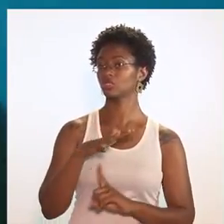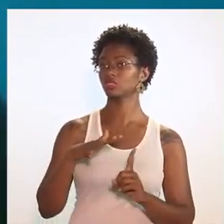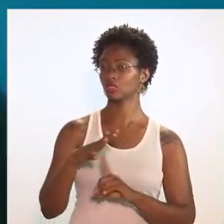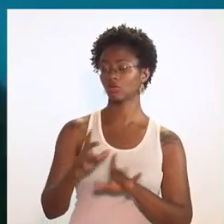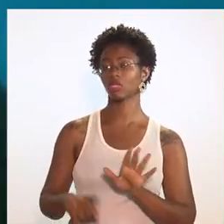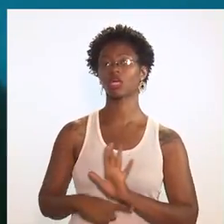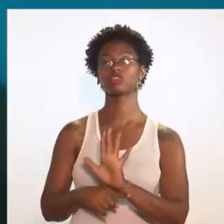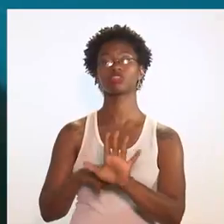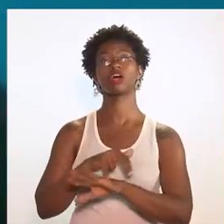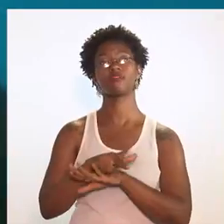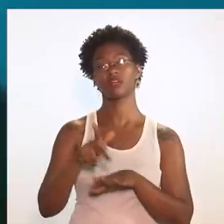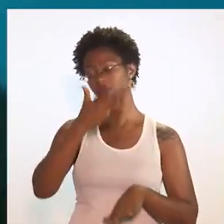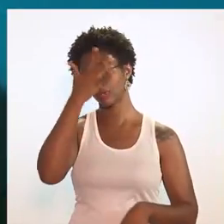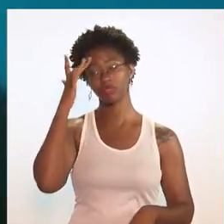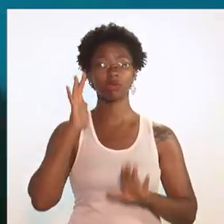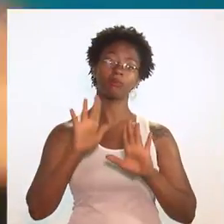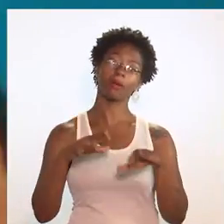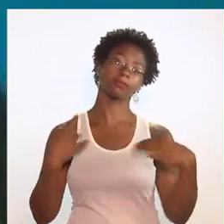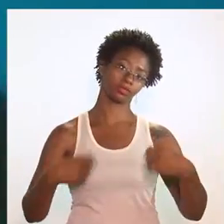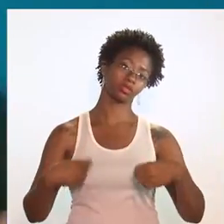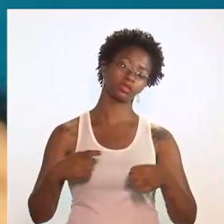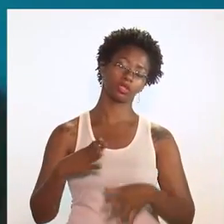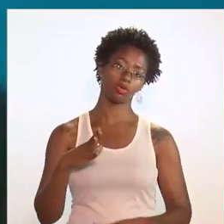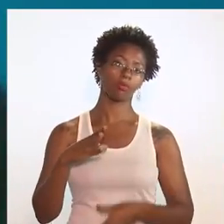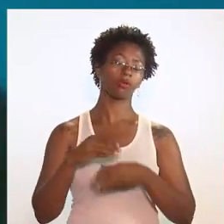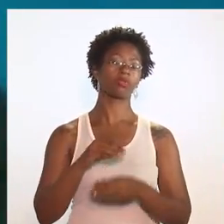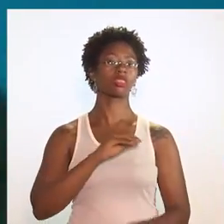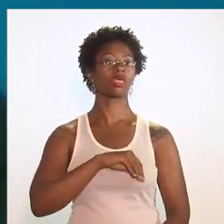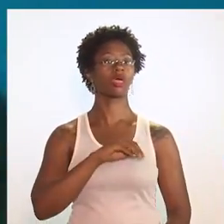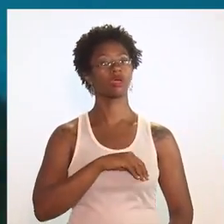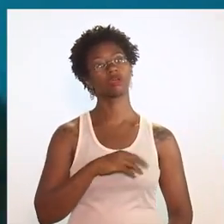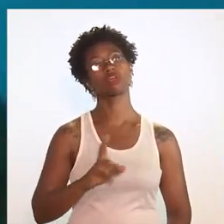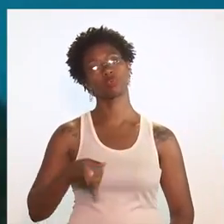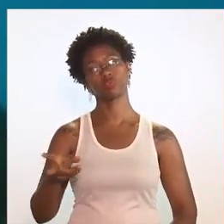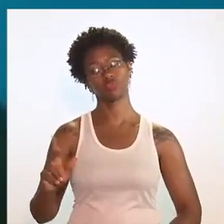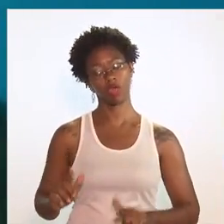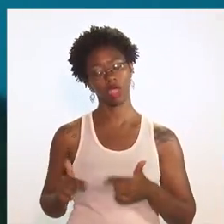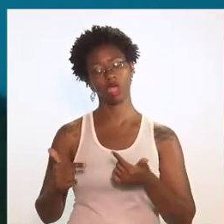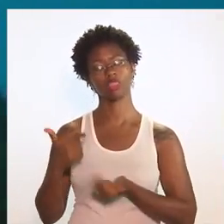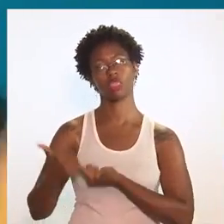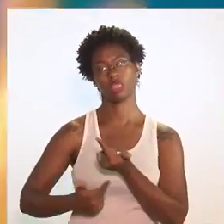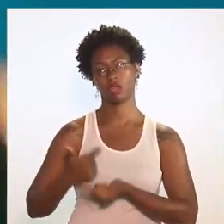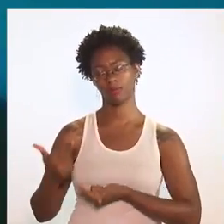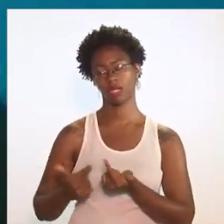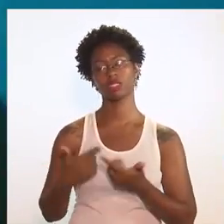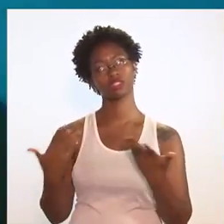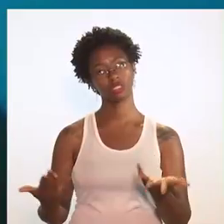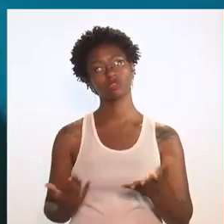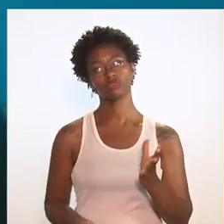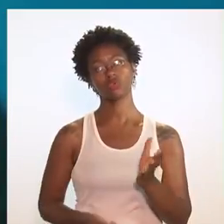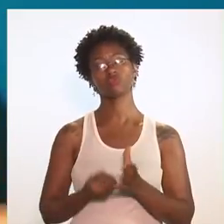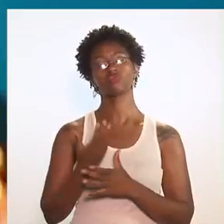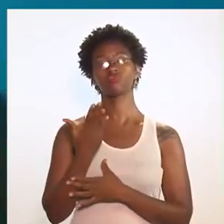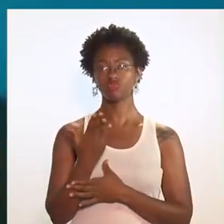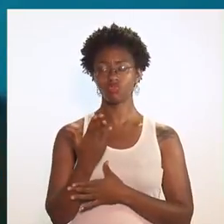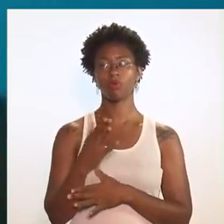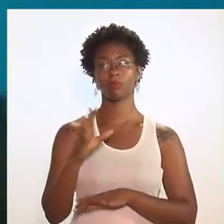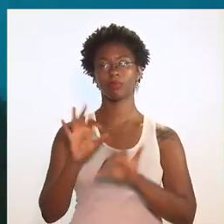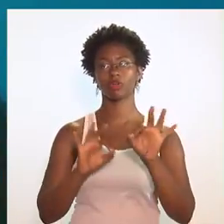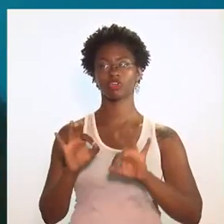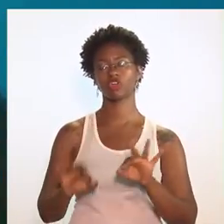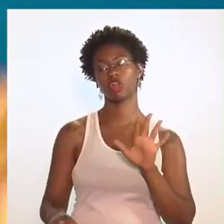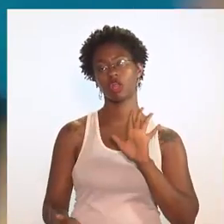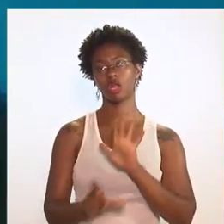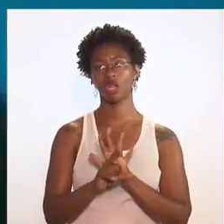gente, ainda assim as pessoas precisam complementar renda, tanto que permanecem ativas. Então, a gente desenvolveu um projeto de lei com esse